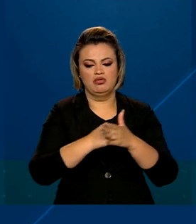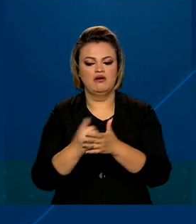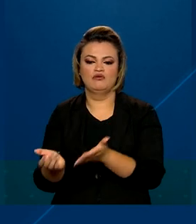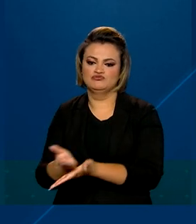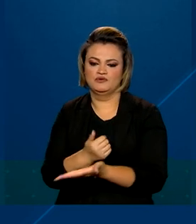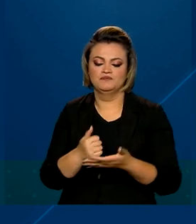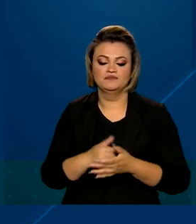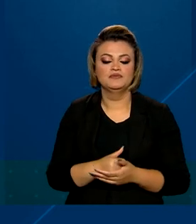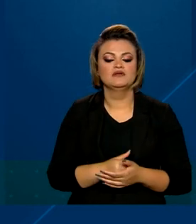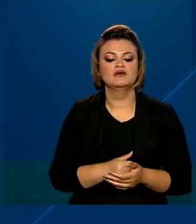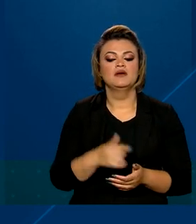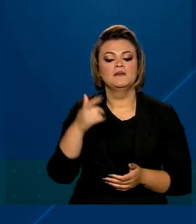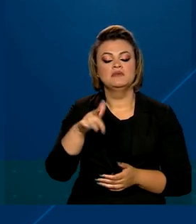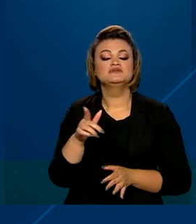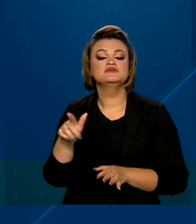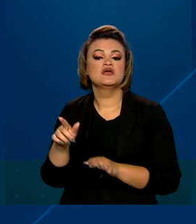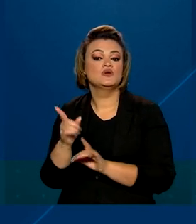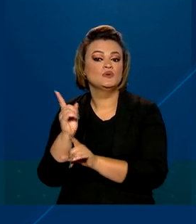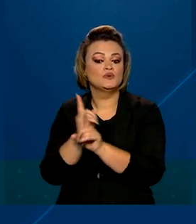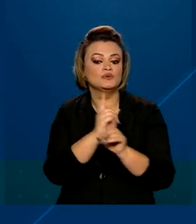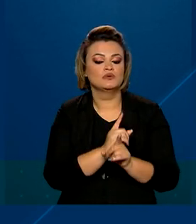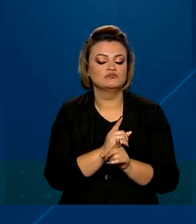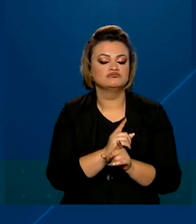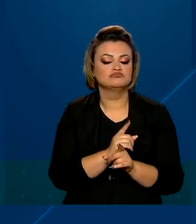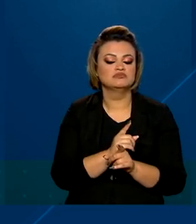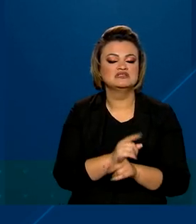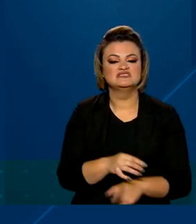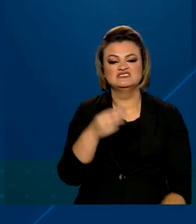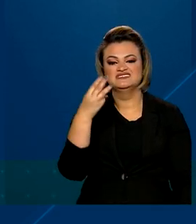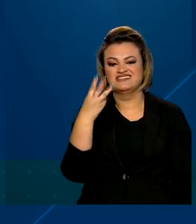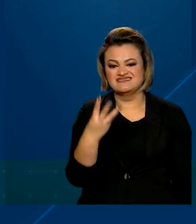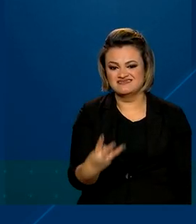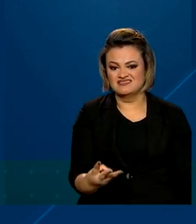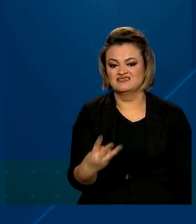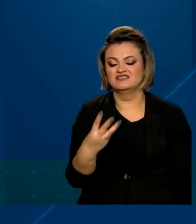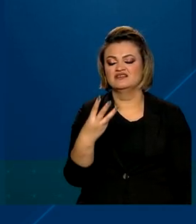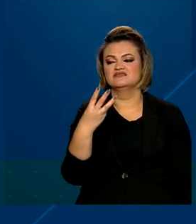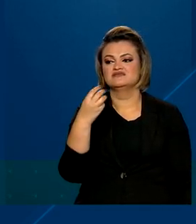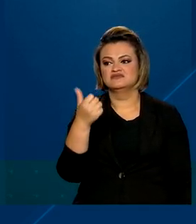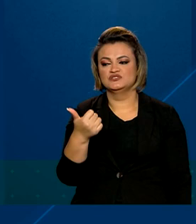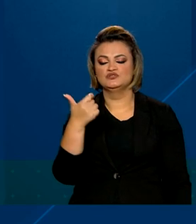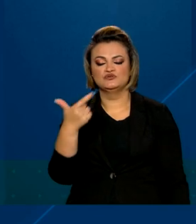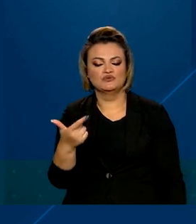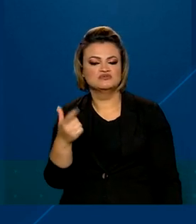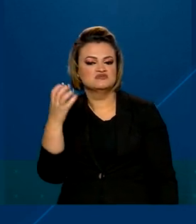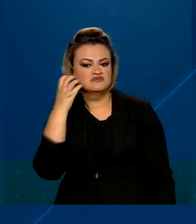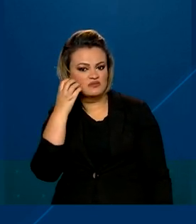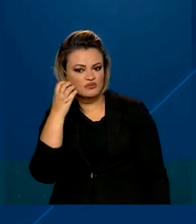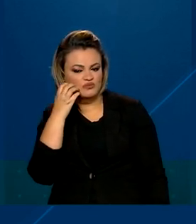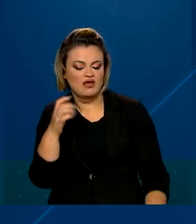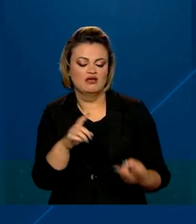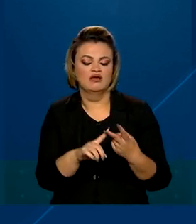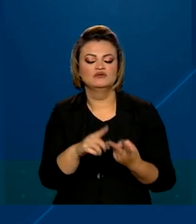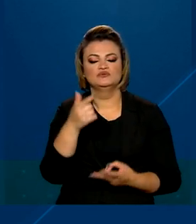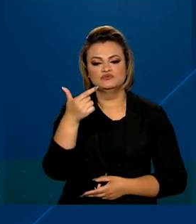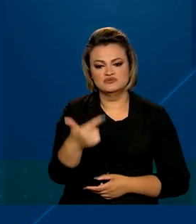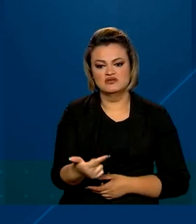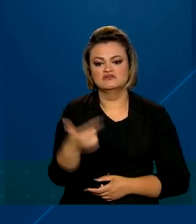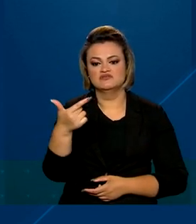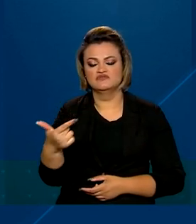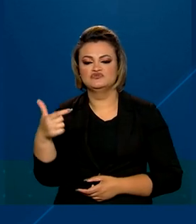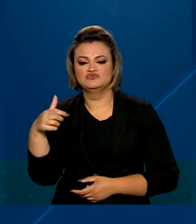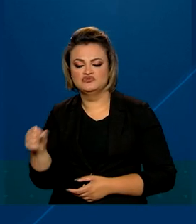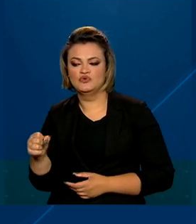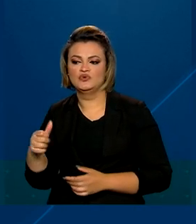terminaram também com apreensões, neste caso aí, de 312 celulares, 228 armas